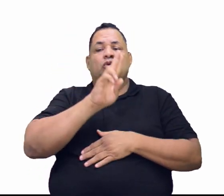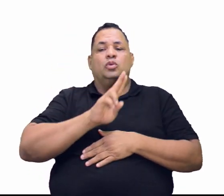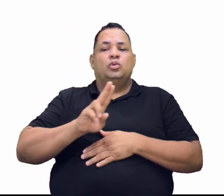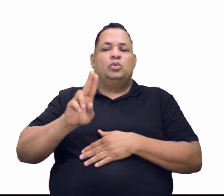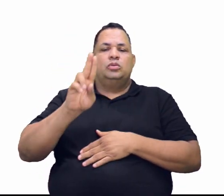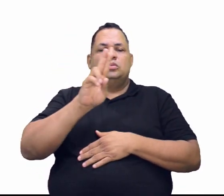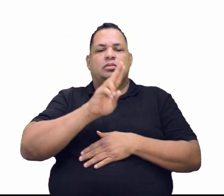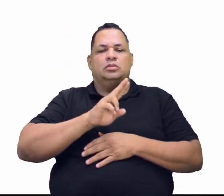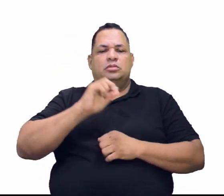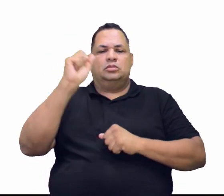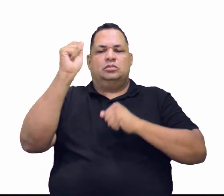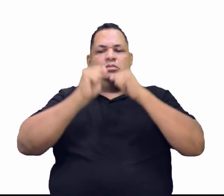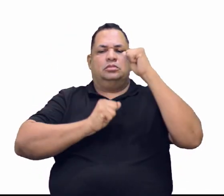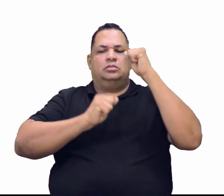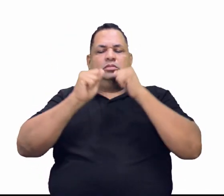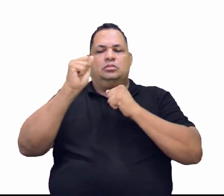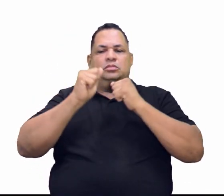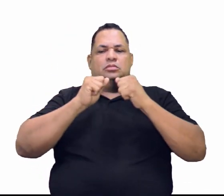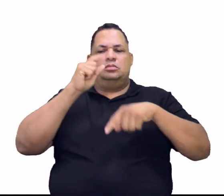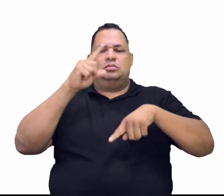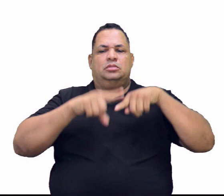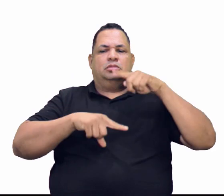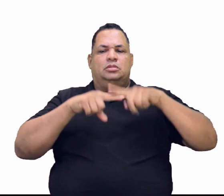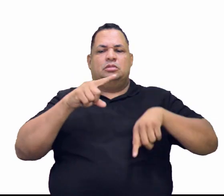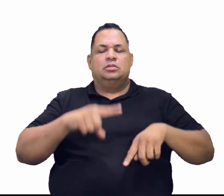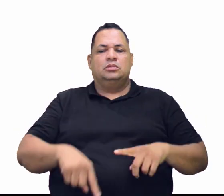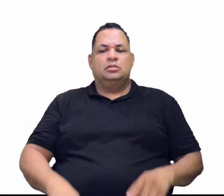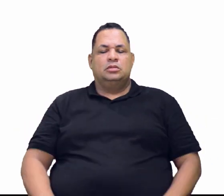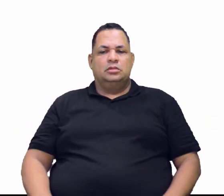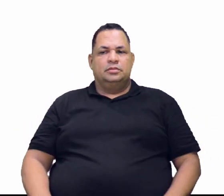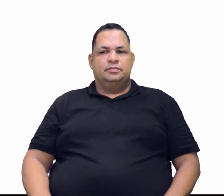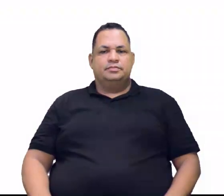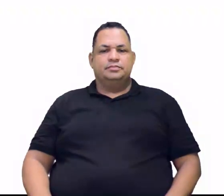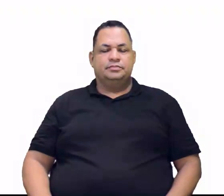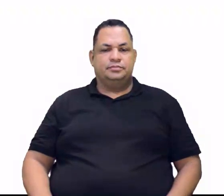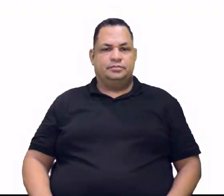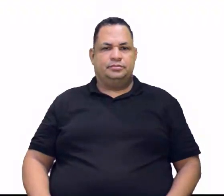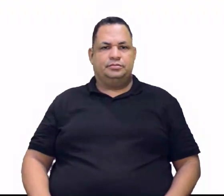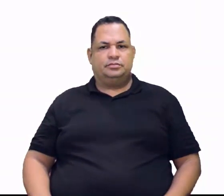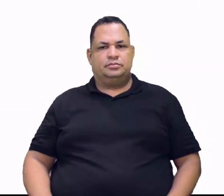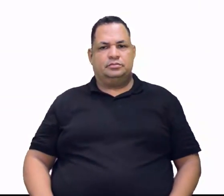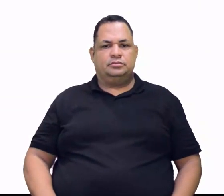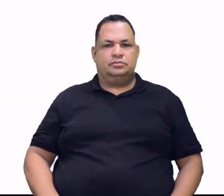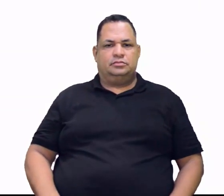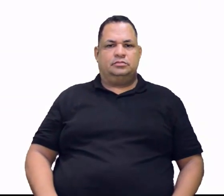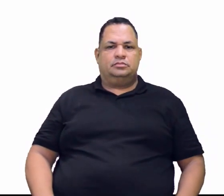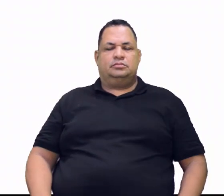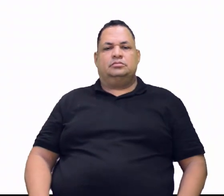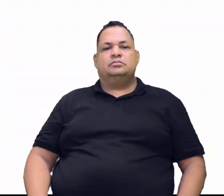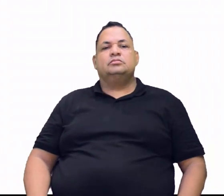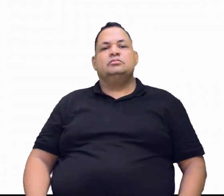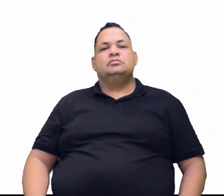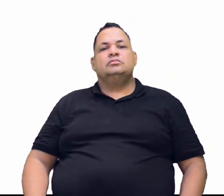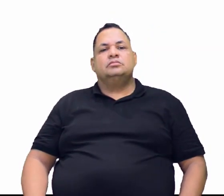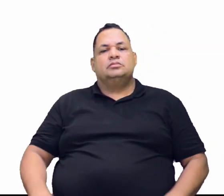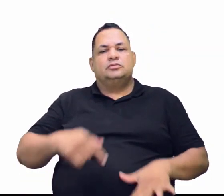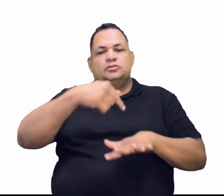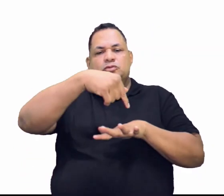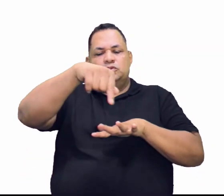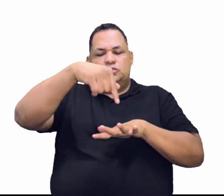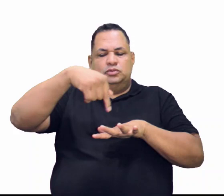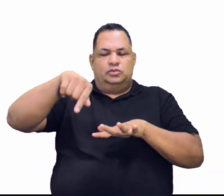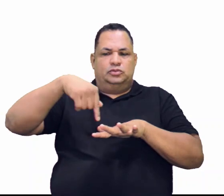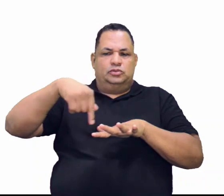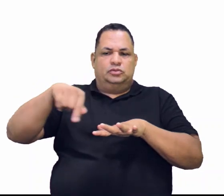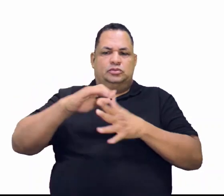Muito utilizado na indústria. Fechou? Os derivados da caçeterita